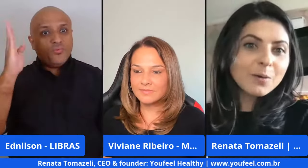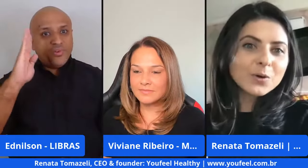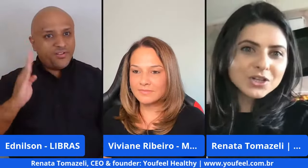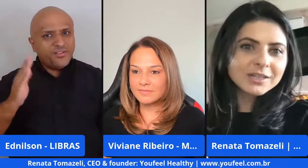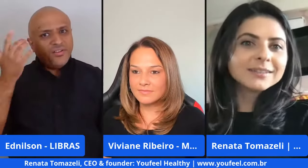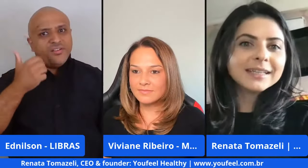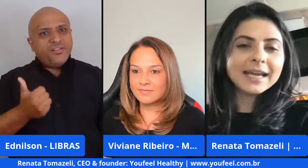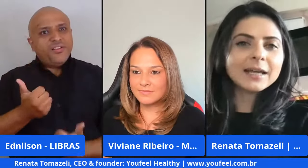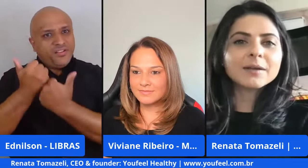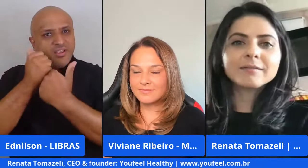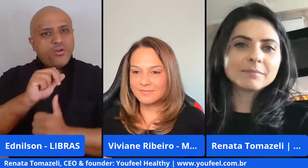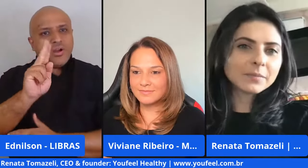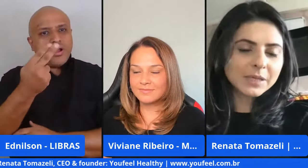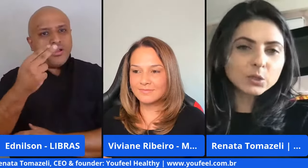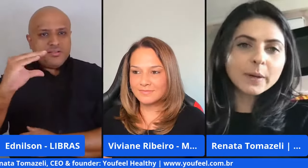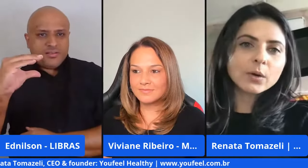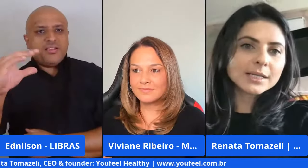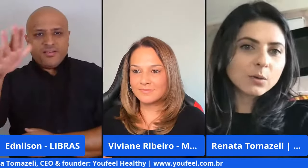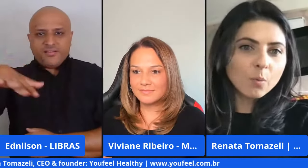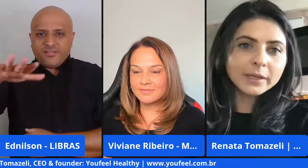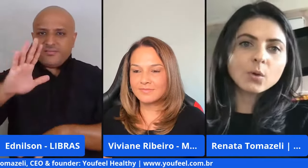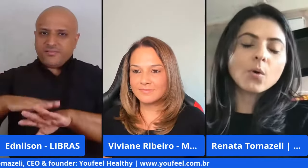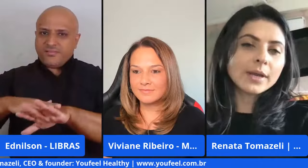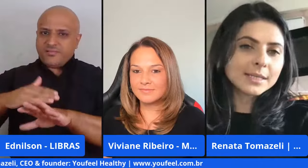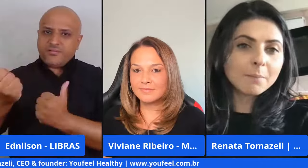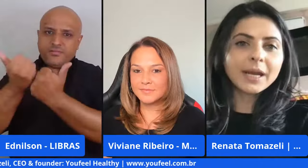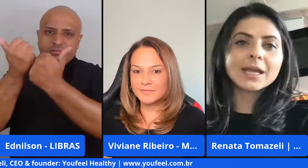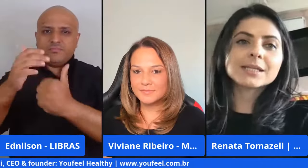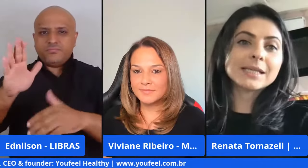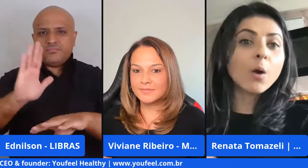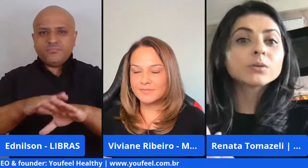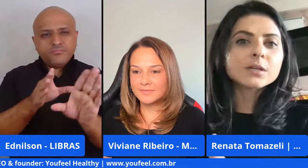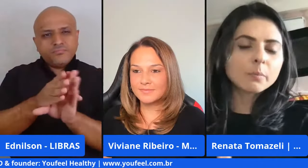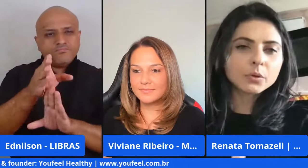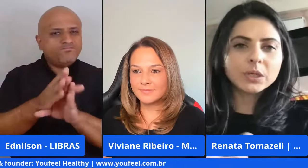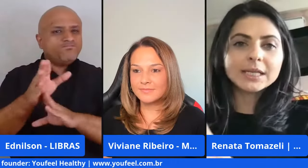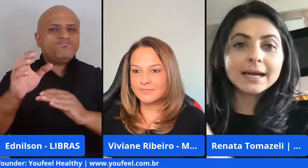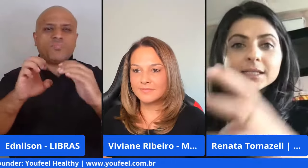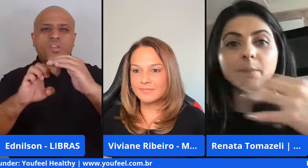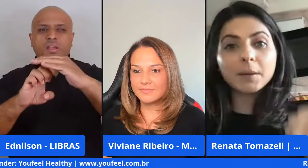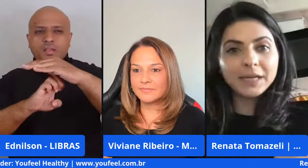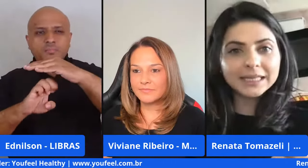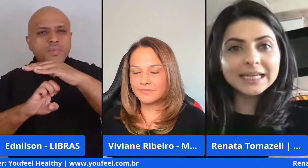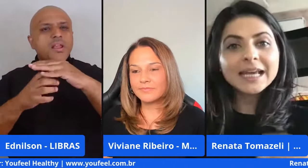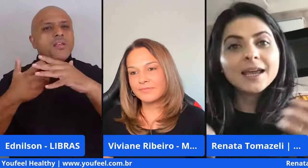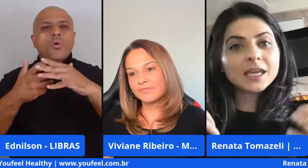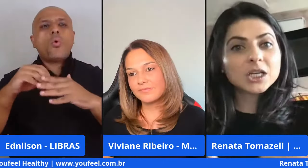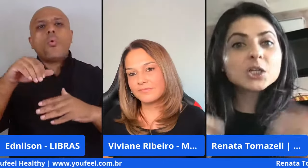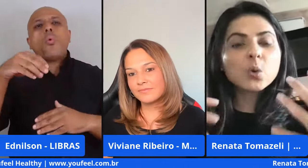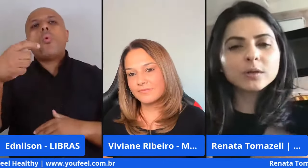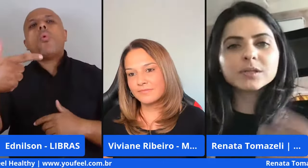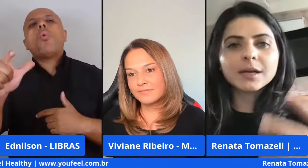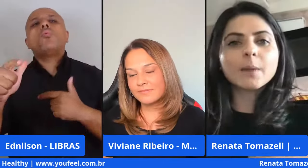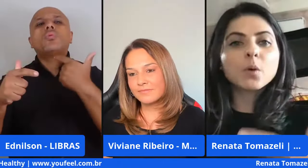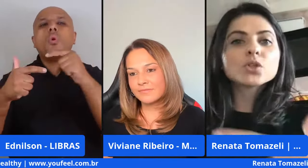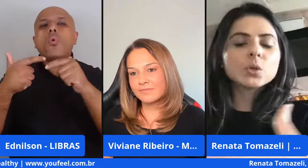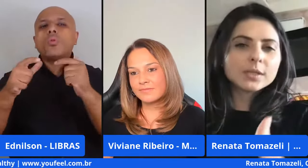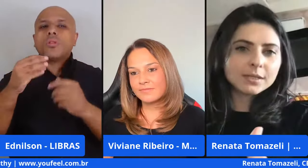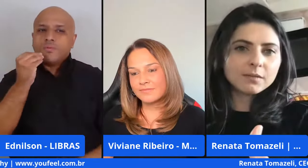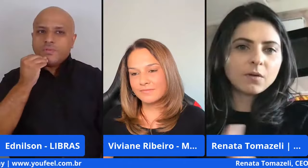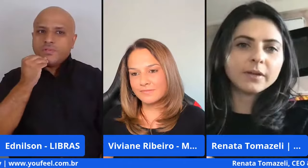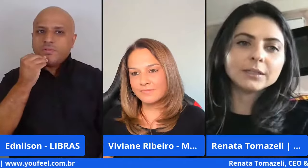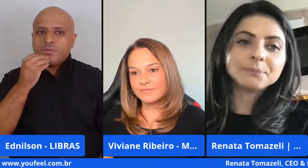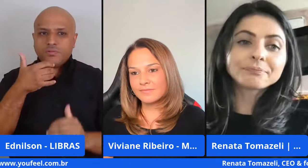suporte até hoje né tanto para conexão com mentores empresas né outras oportunidades que permitem que a gente enquanto startup